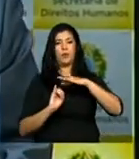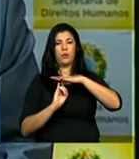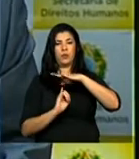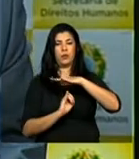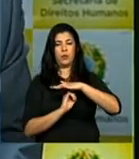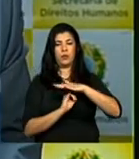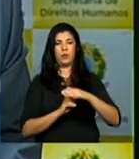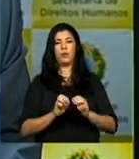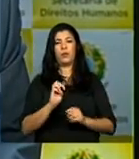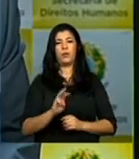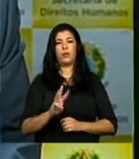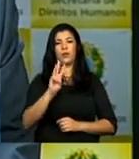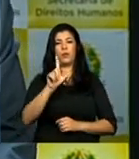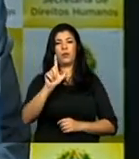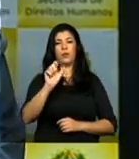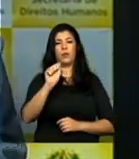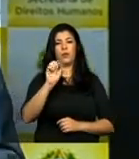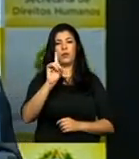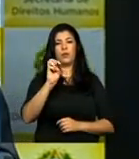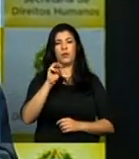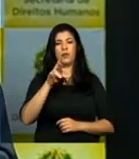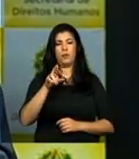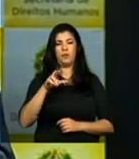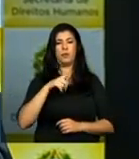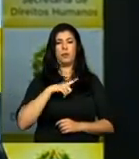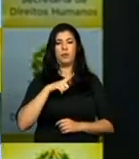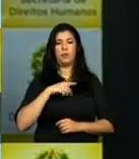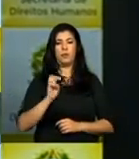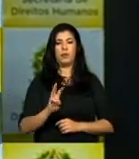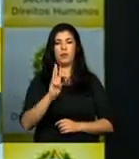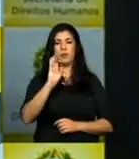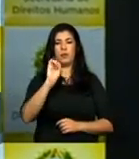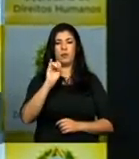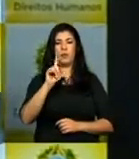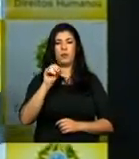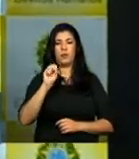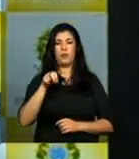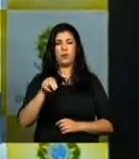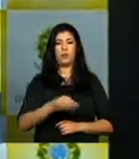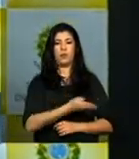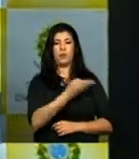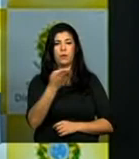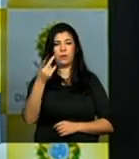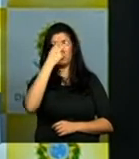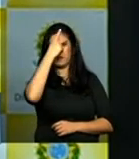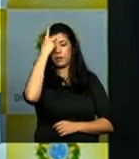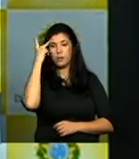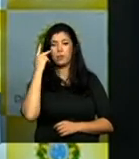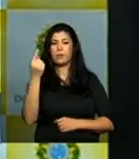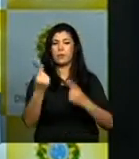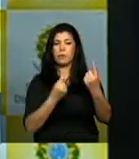nosso amigo Ivo Herzog, senhoras, senhores convidados.